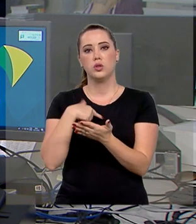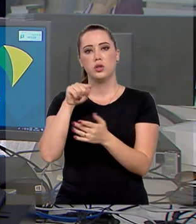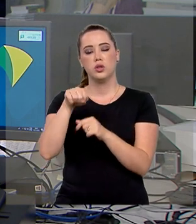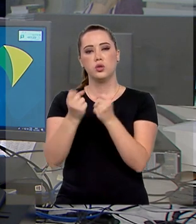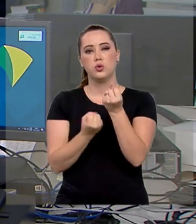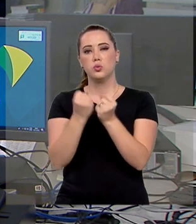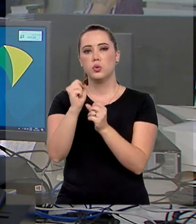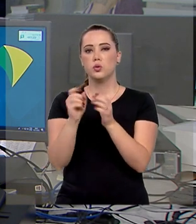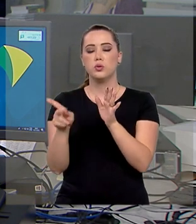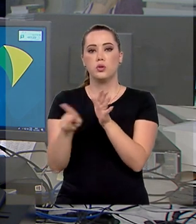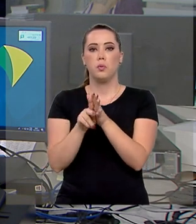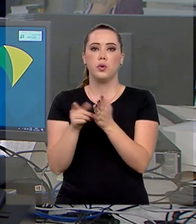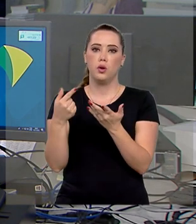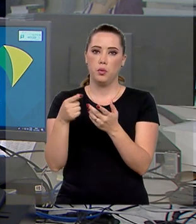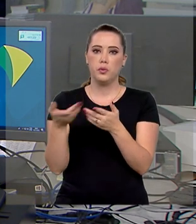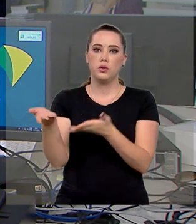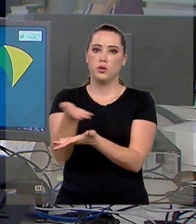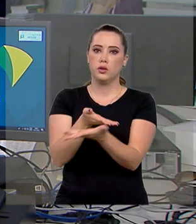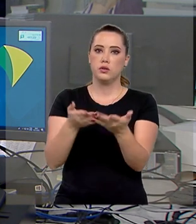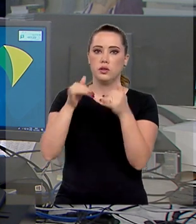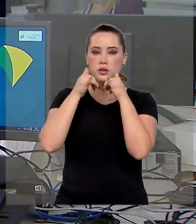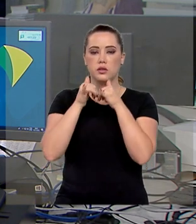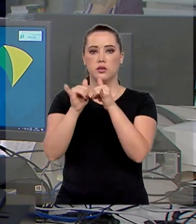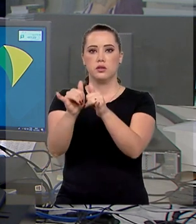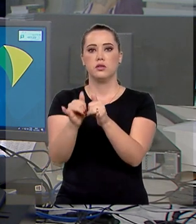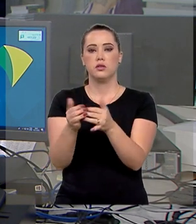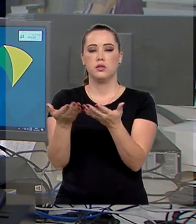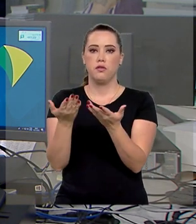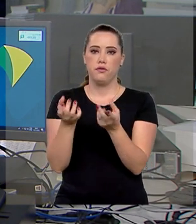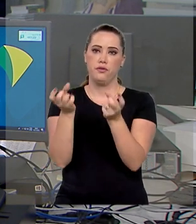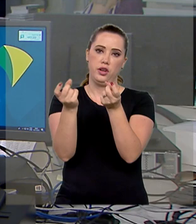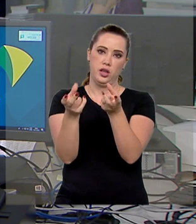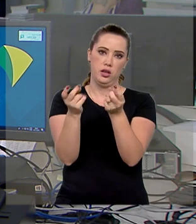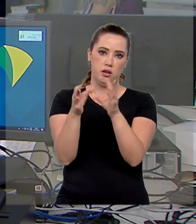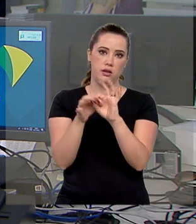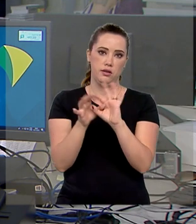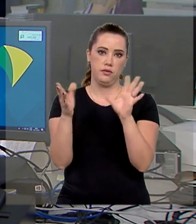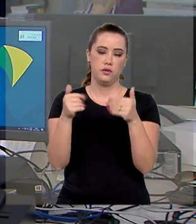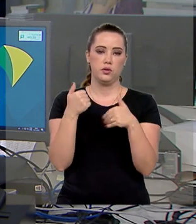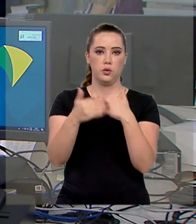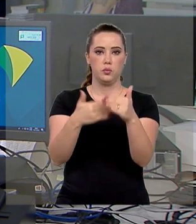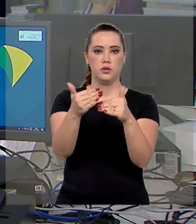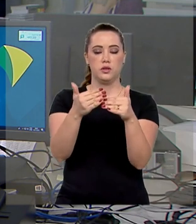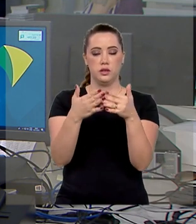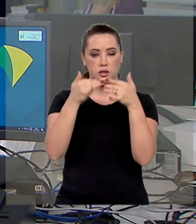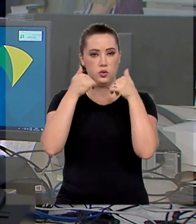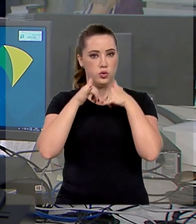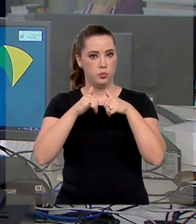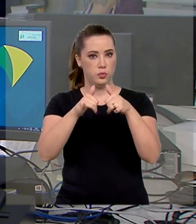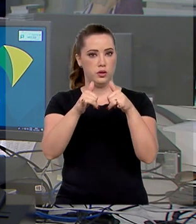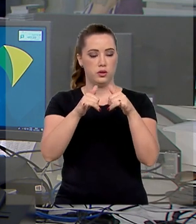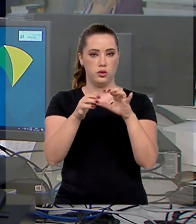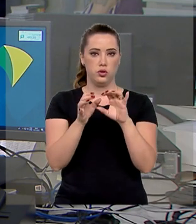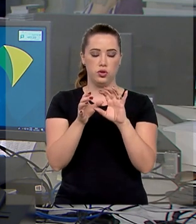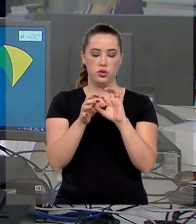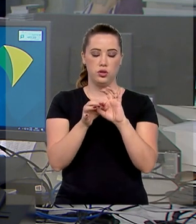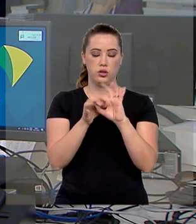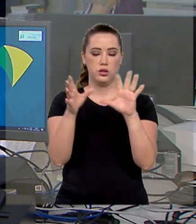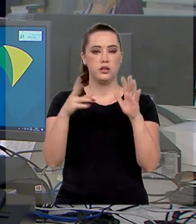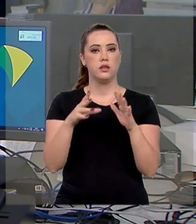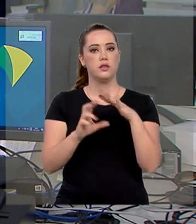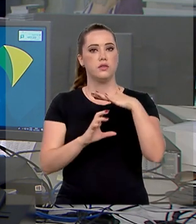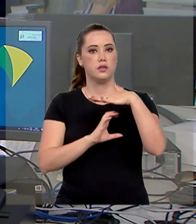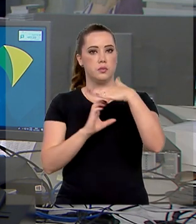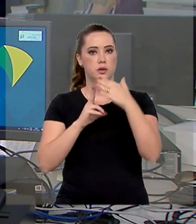de produção independente e, assim, negociar a energia no mercado livre. Com o processo de privatização, União, estados e